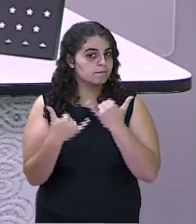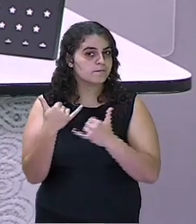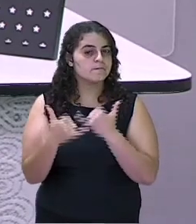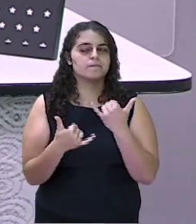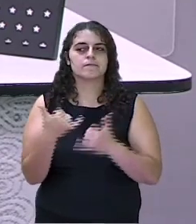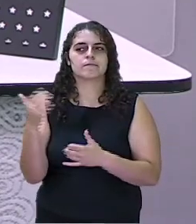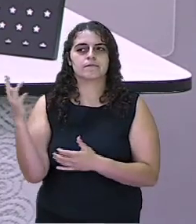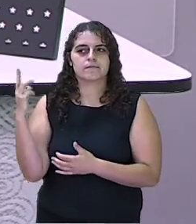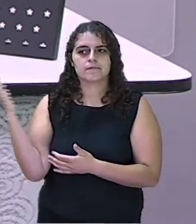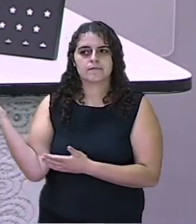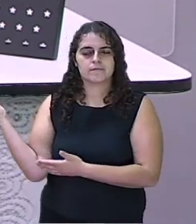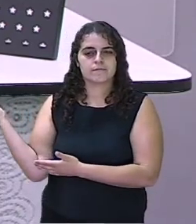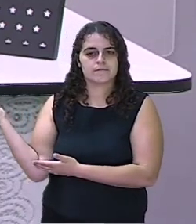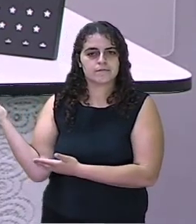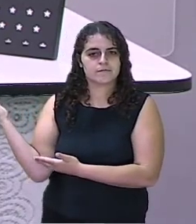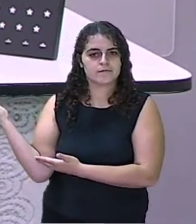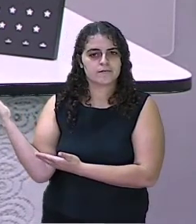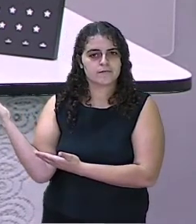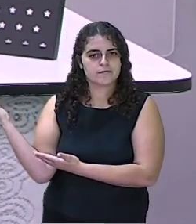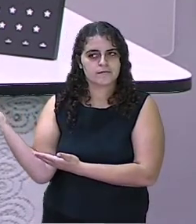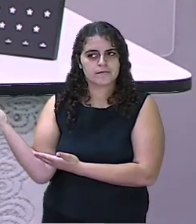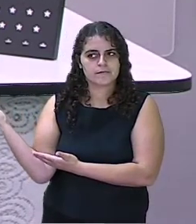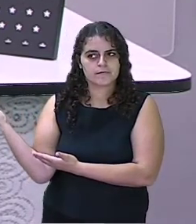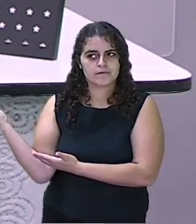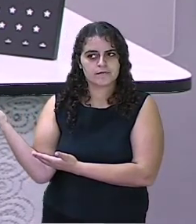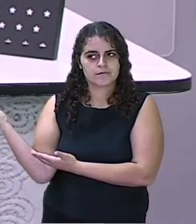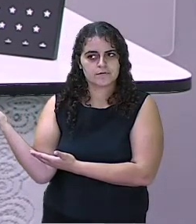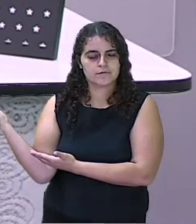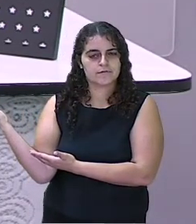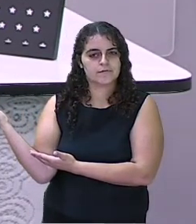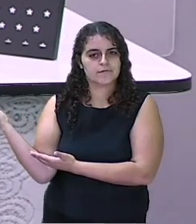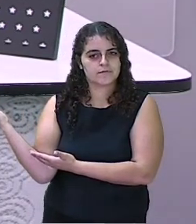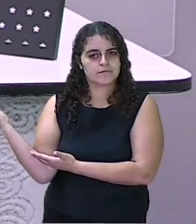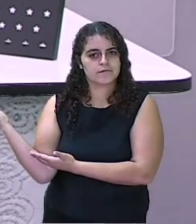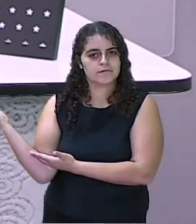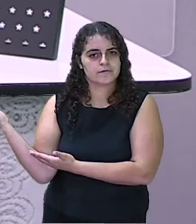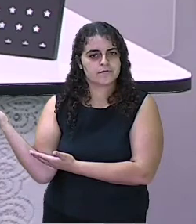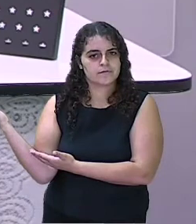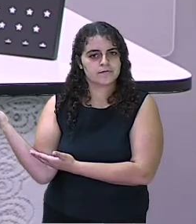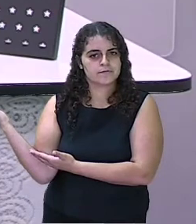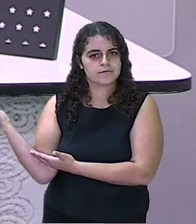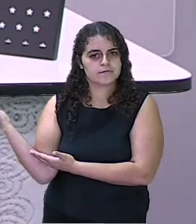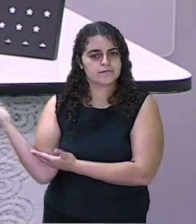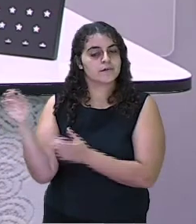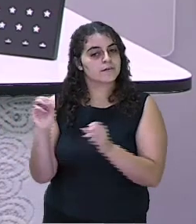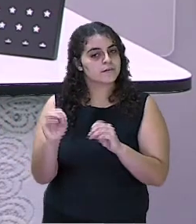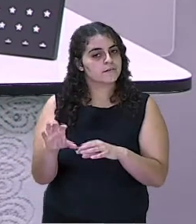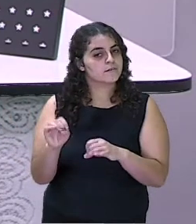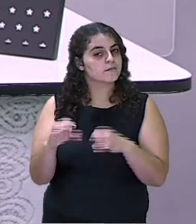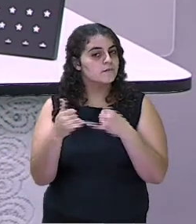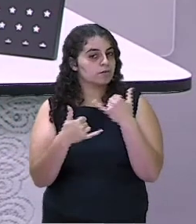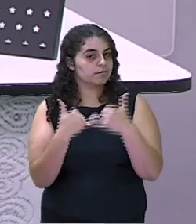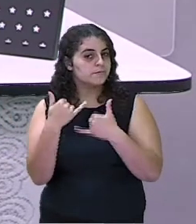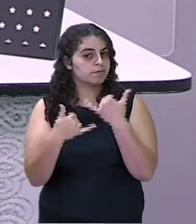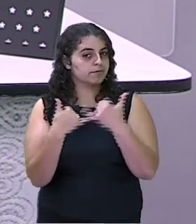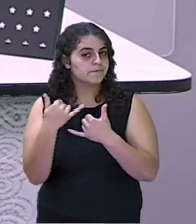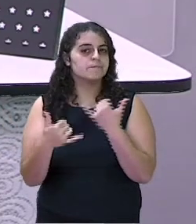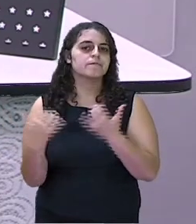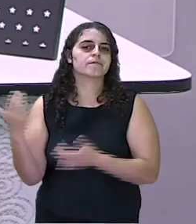Então, o texto 2, que é amarelinha, ensina uma brincadeira. Não é mesmo?